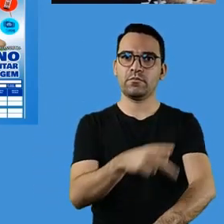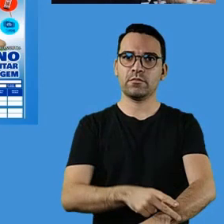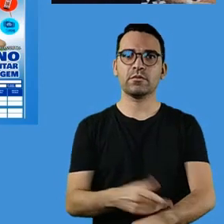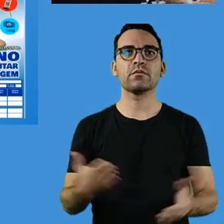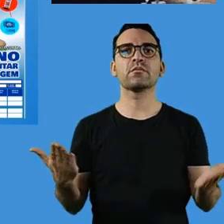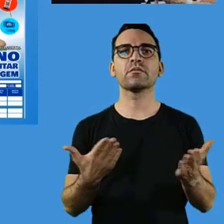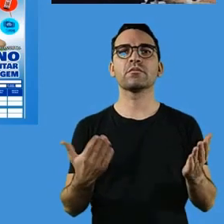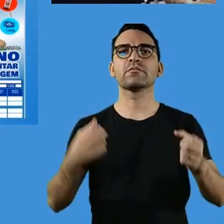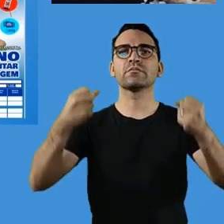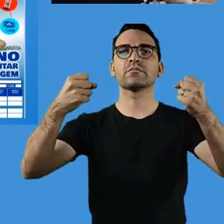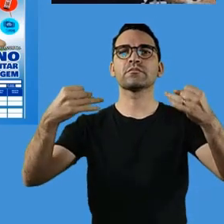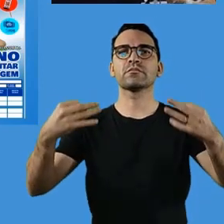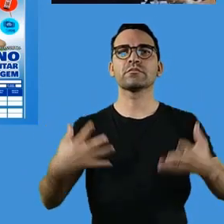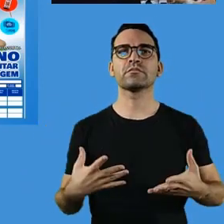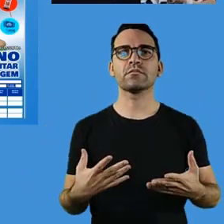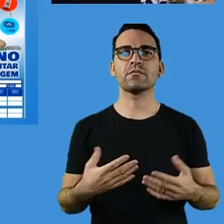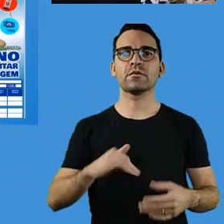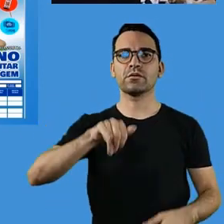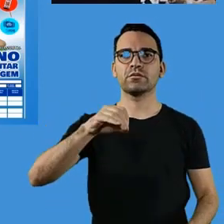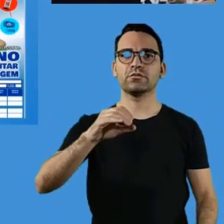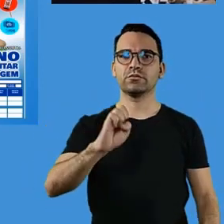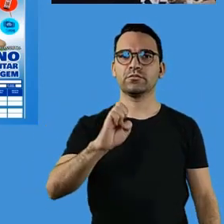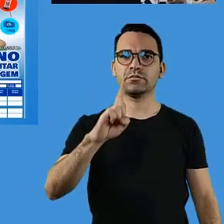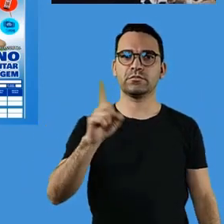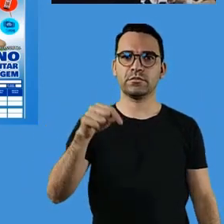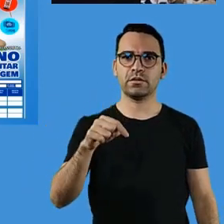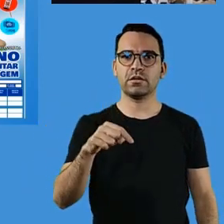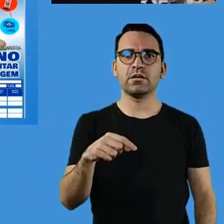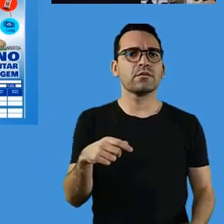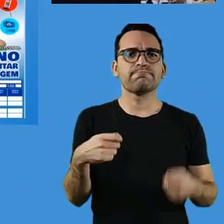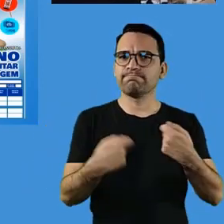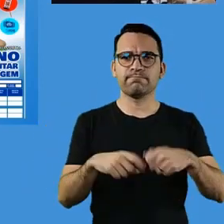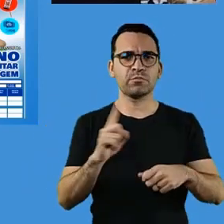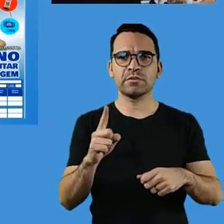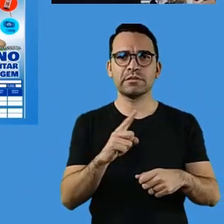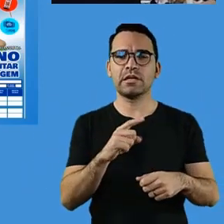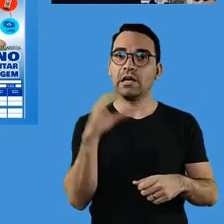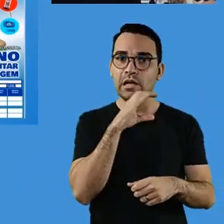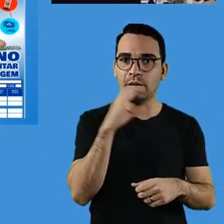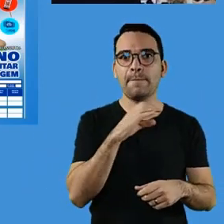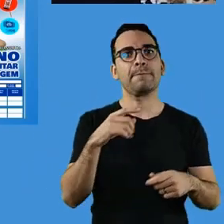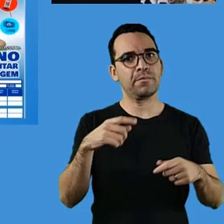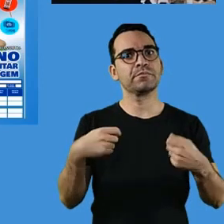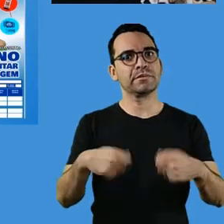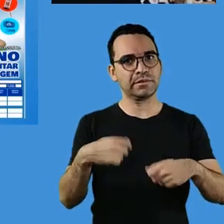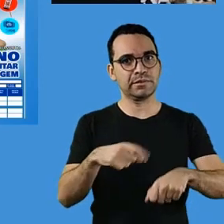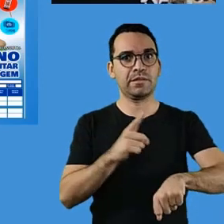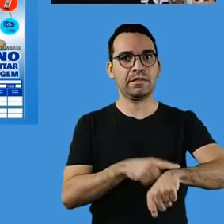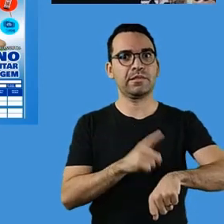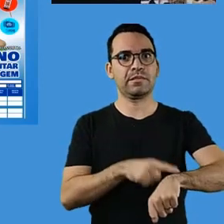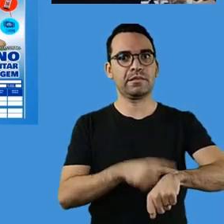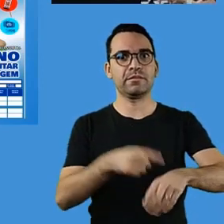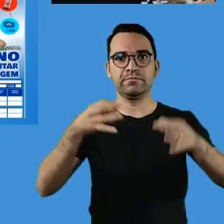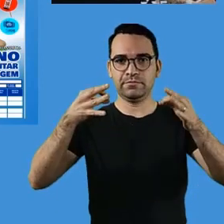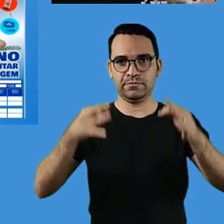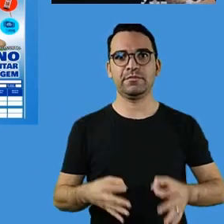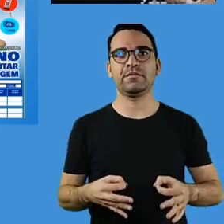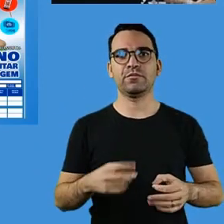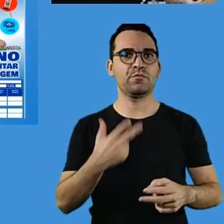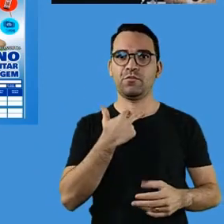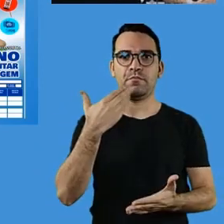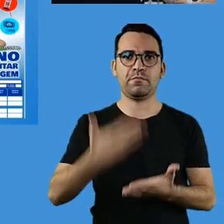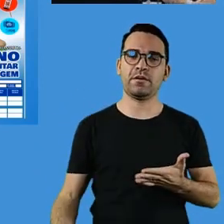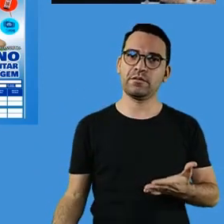a mensagem do José Saramago que não tenhamos pressa, mas não percamos tempo